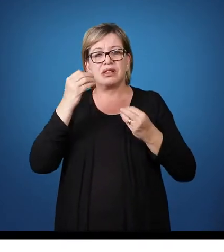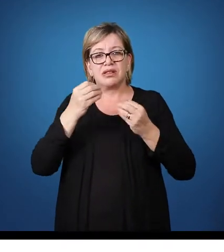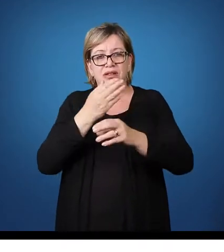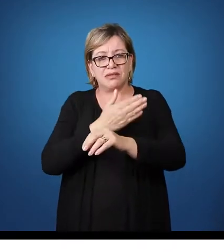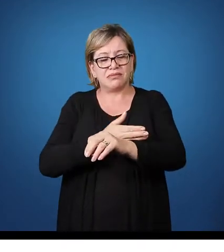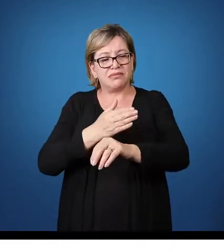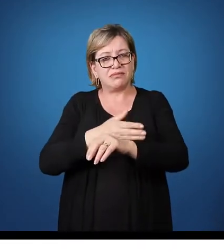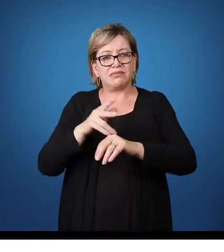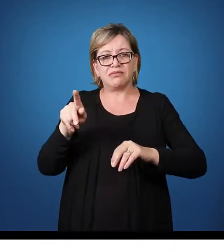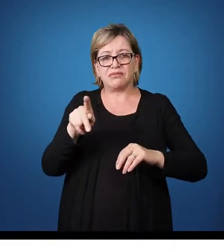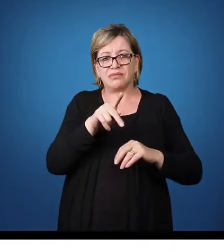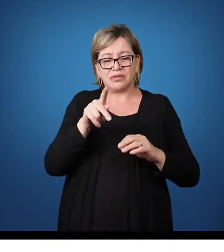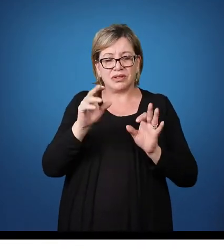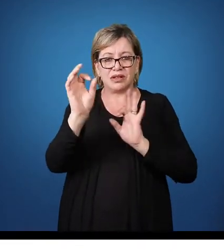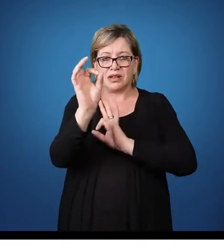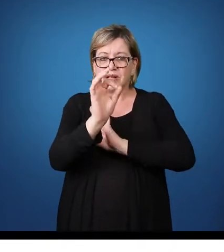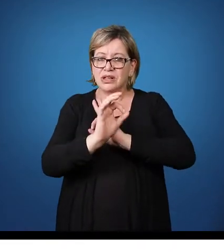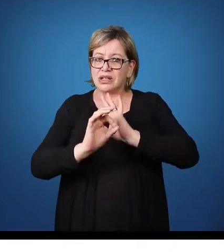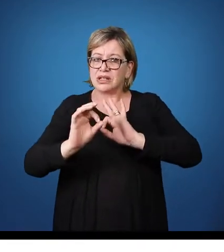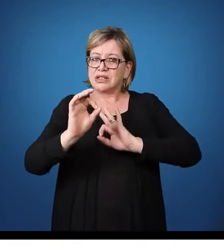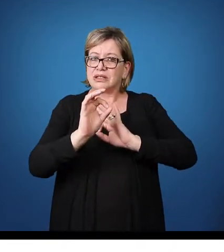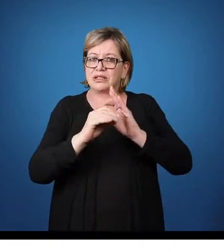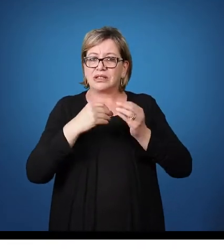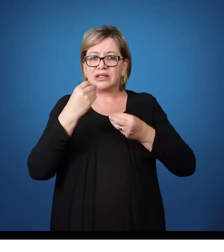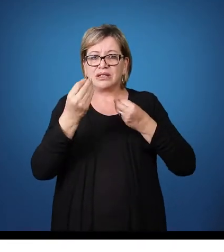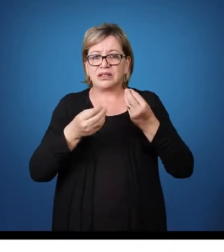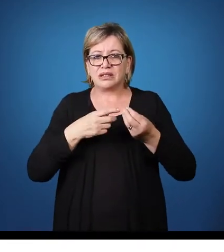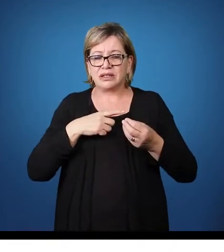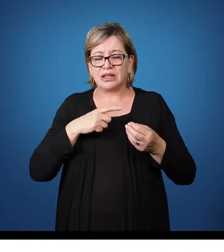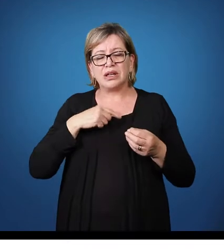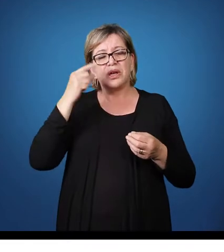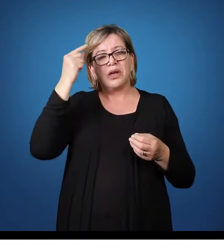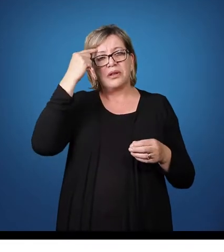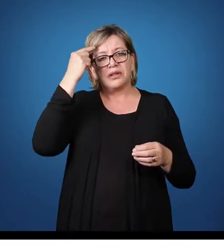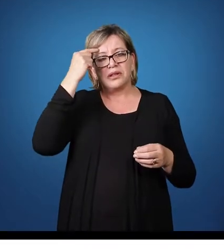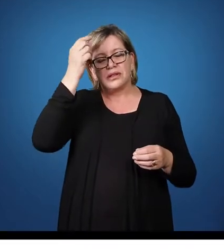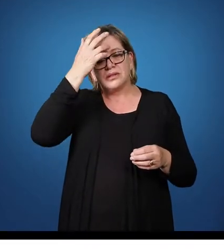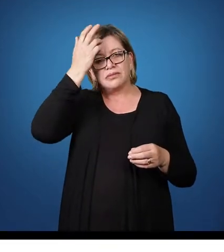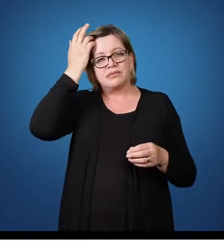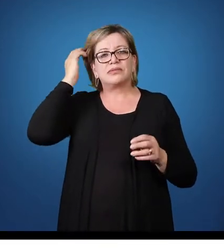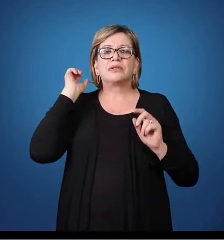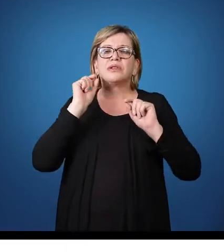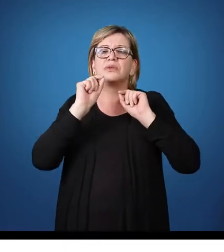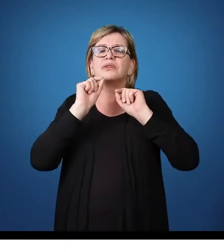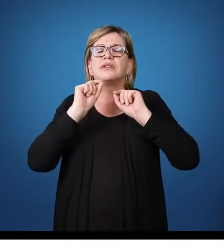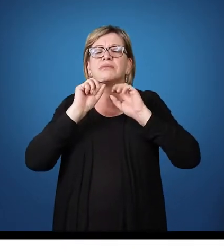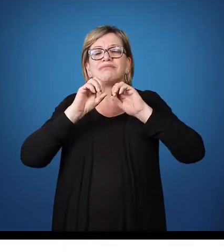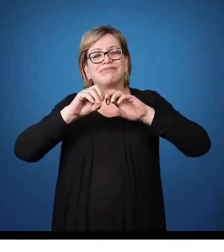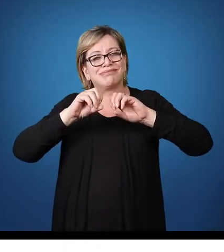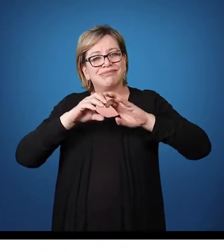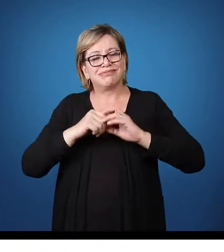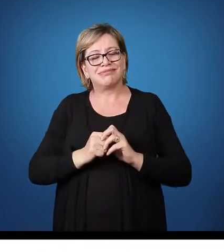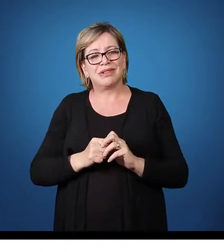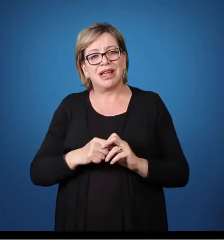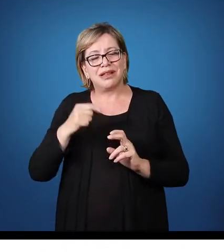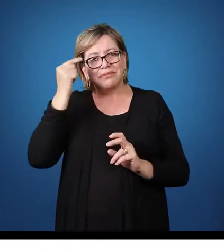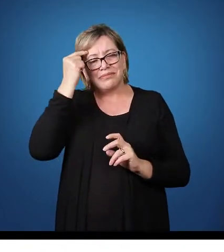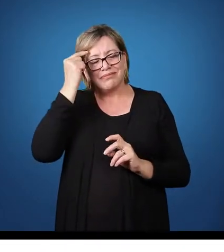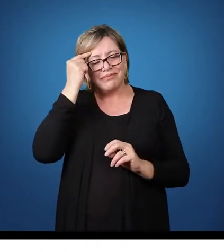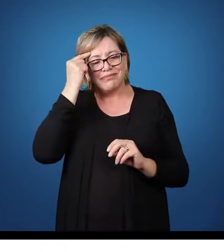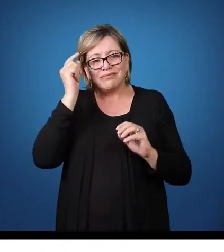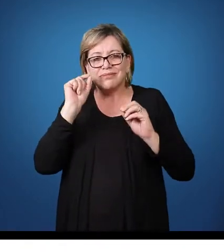docente, ela é orientada a partir das concepções acerca do que ensinar Essas